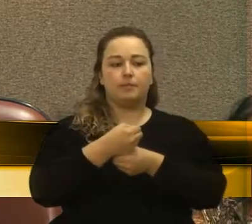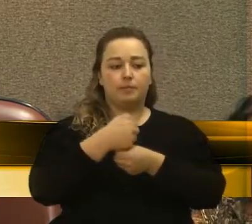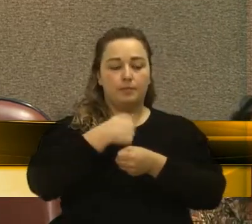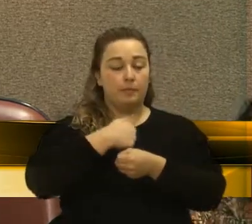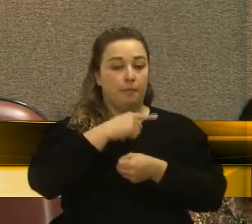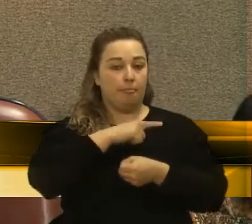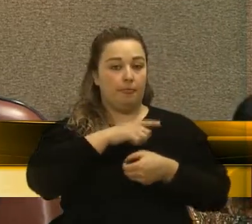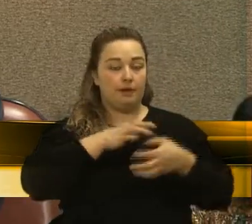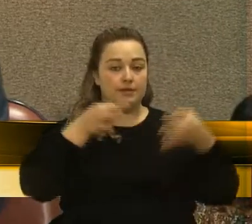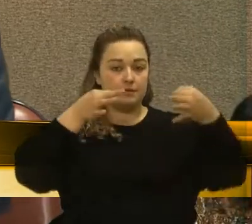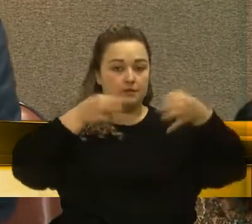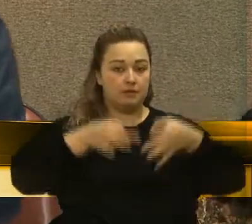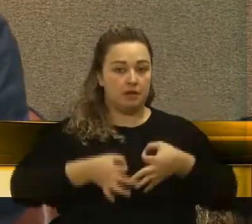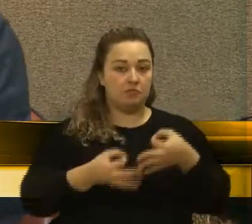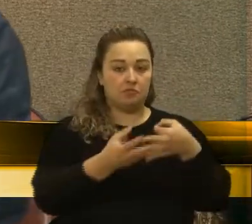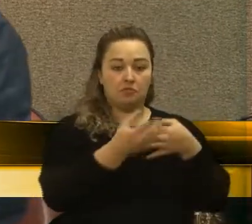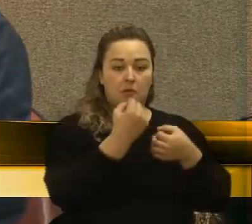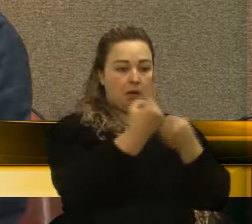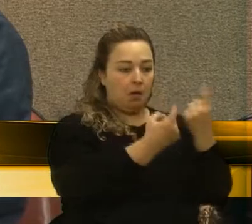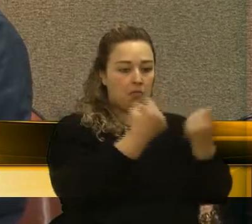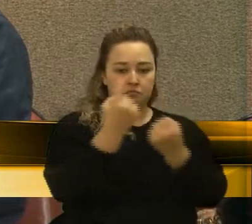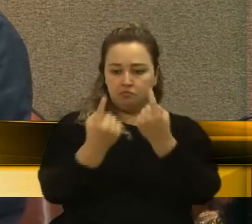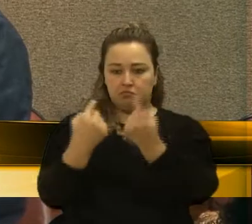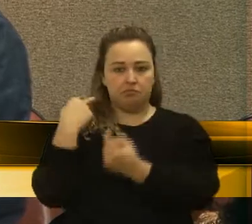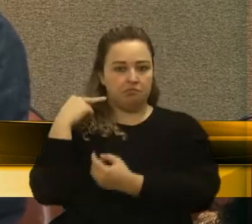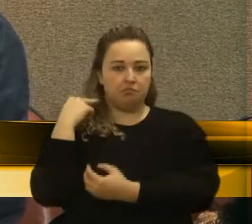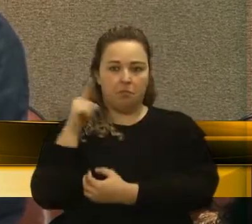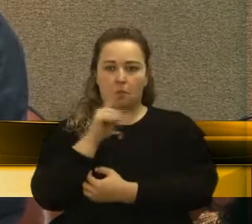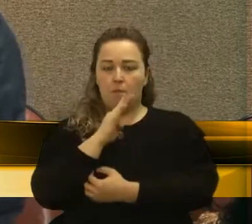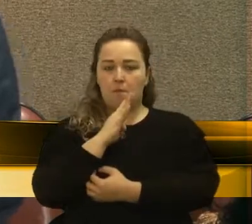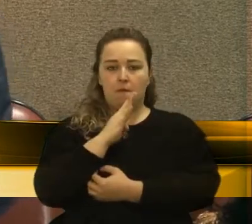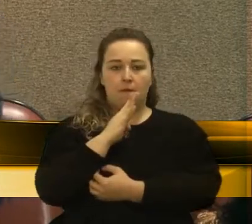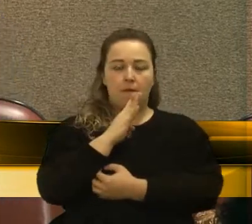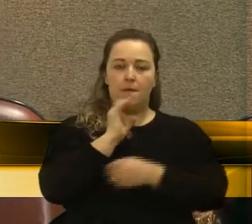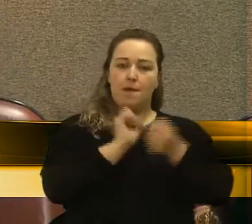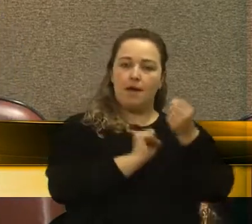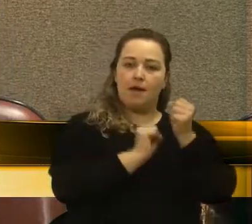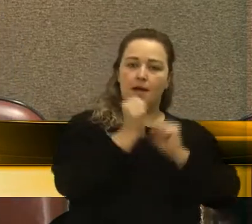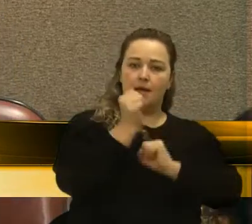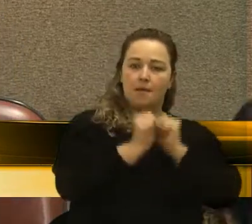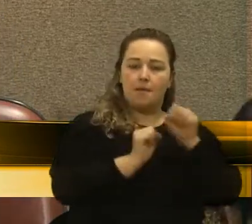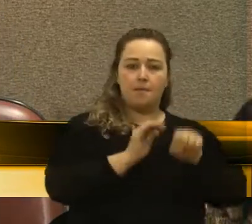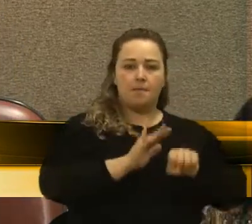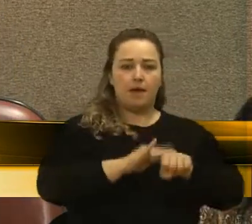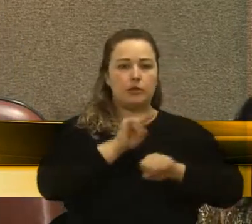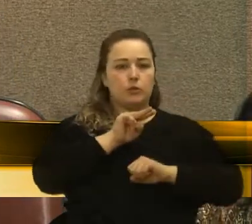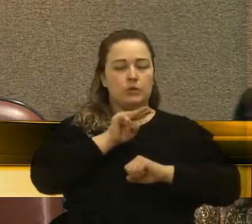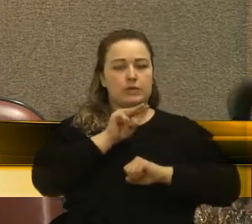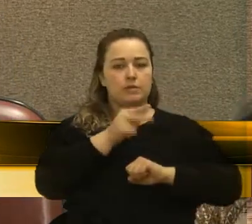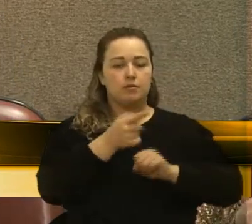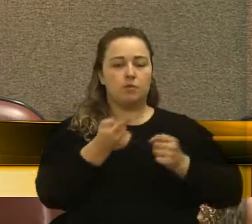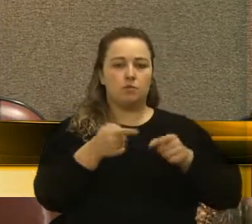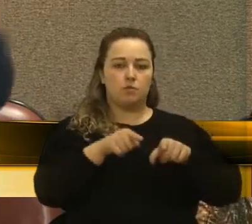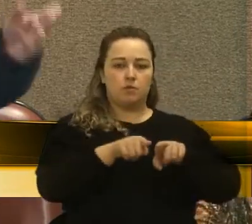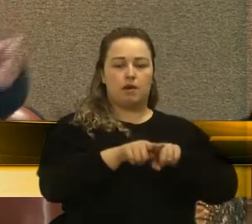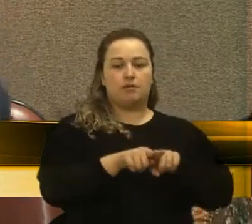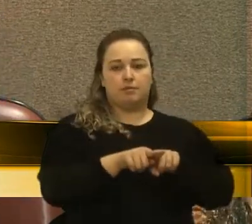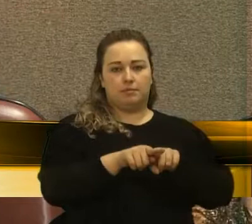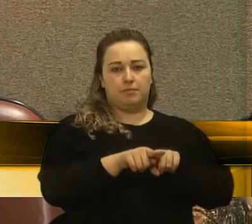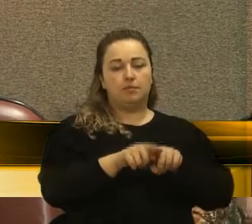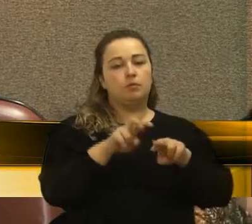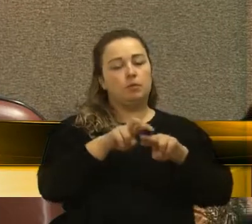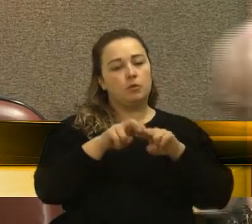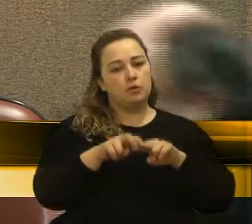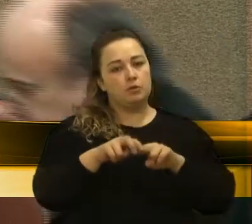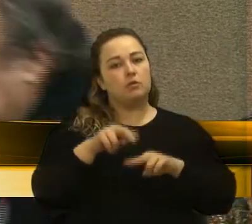muitos dos vereadores não conhecem o trabalho da Microempa, com mais de 2.500 associados. Então, aqui nós teremos